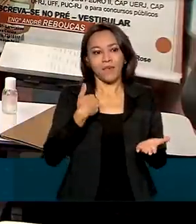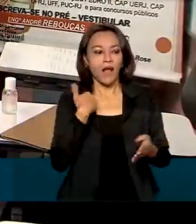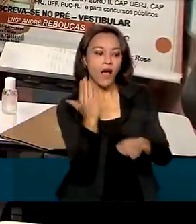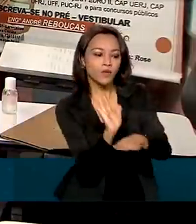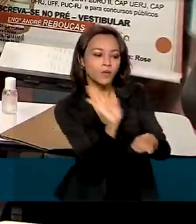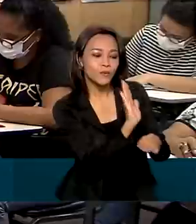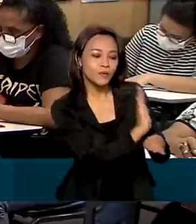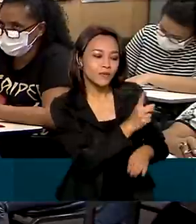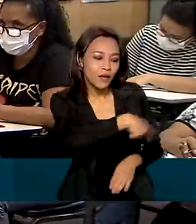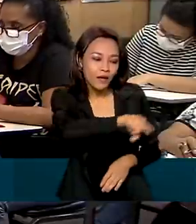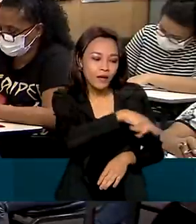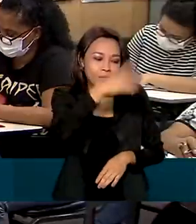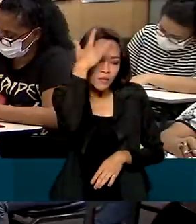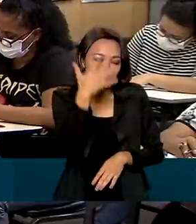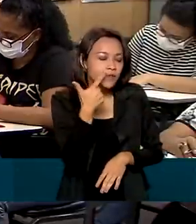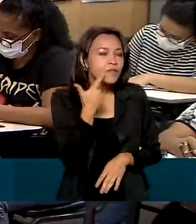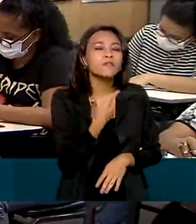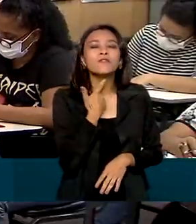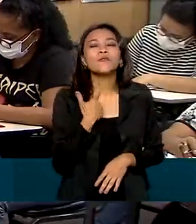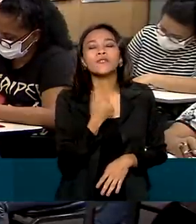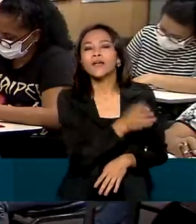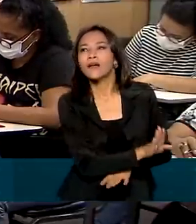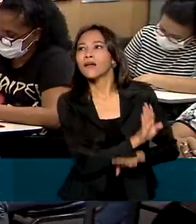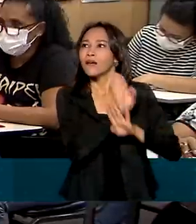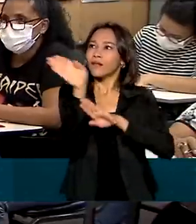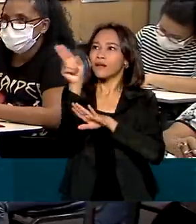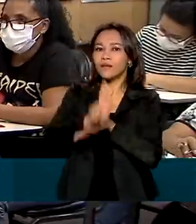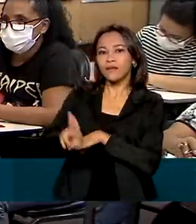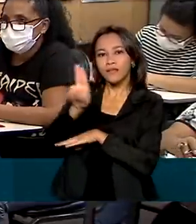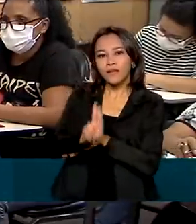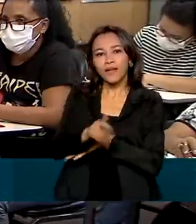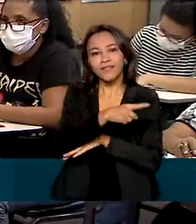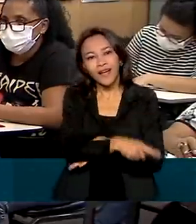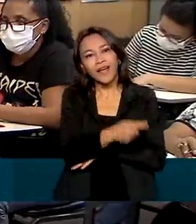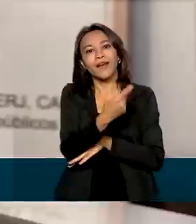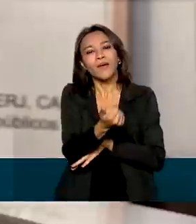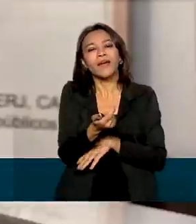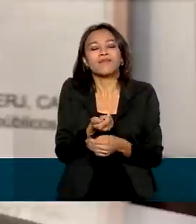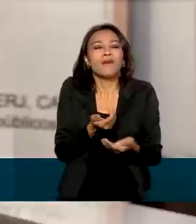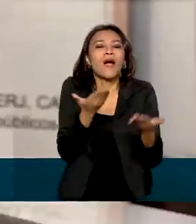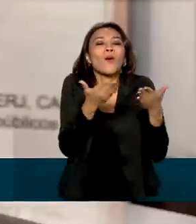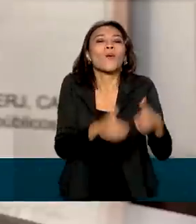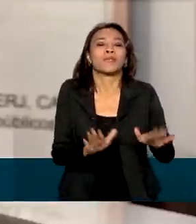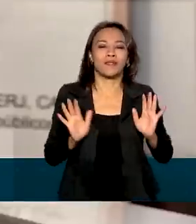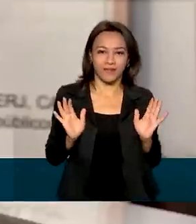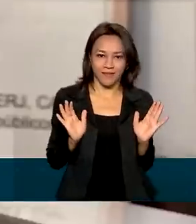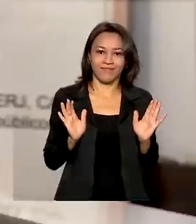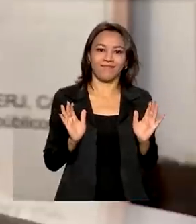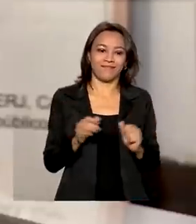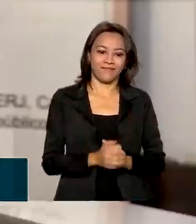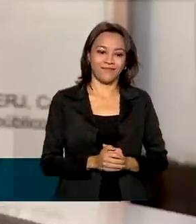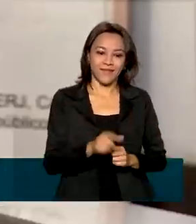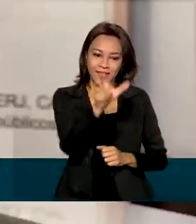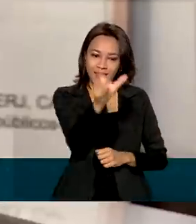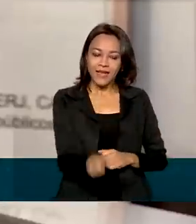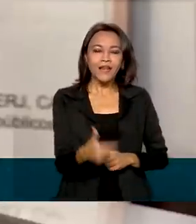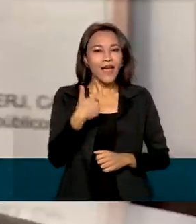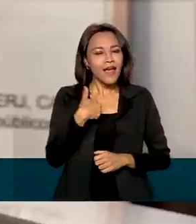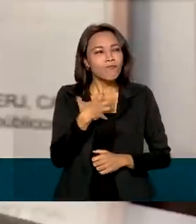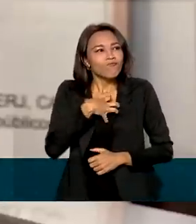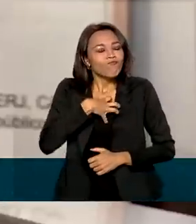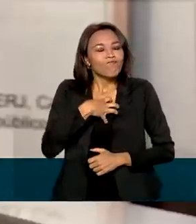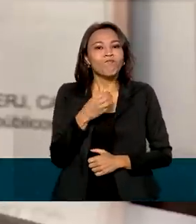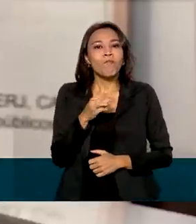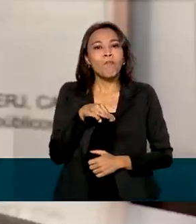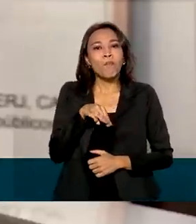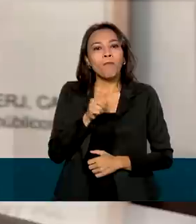pessoas que desejam entrar em uma faculdade é uma espécie de retribuição. Para mim é uma questão de moral, né, de